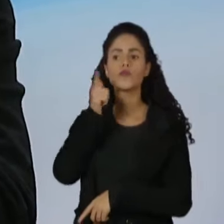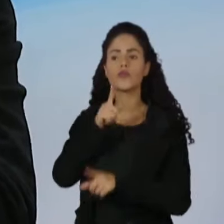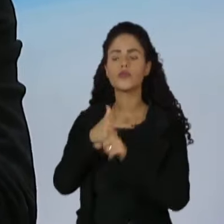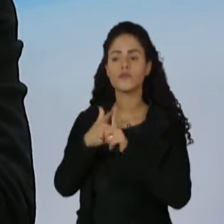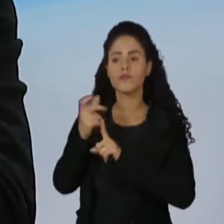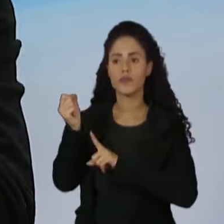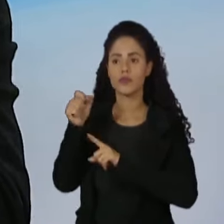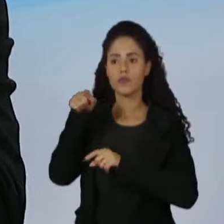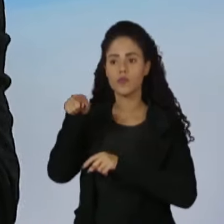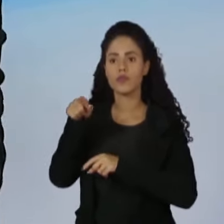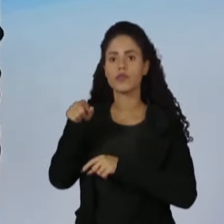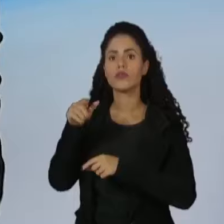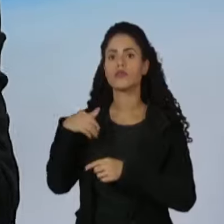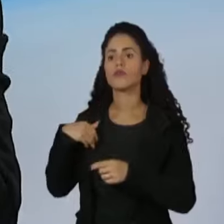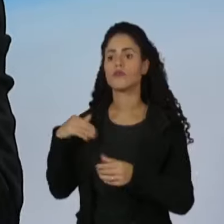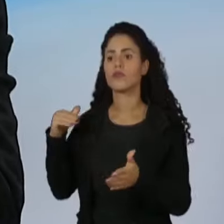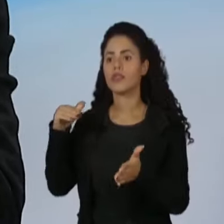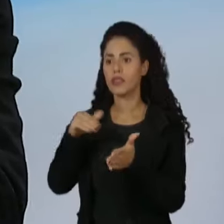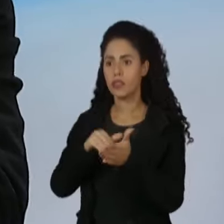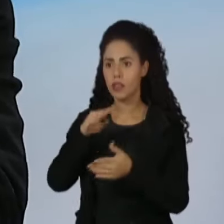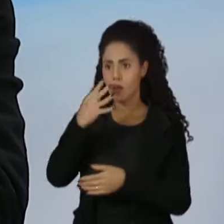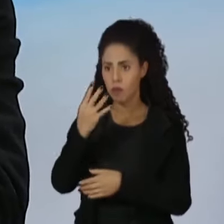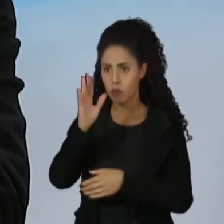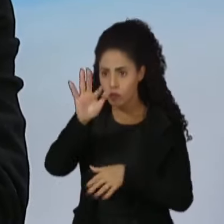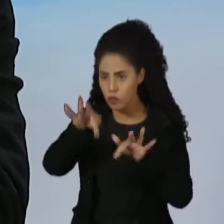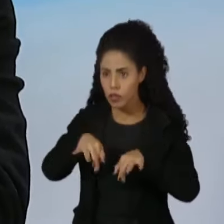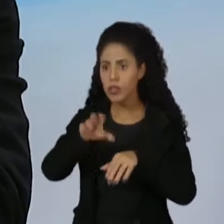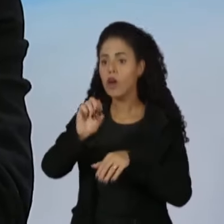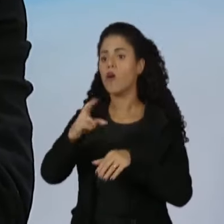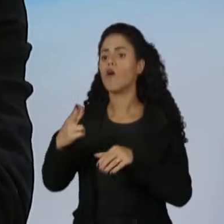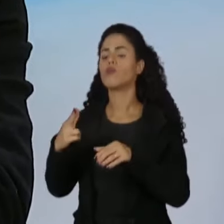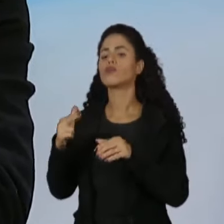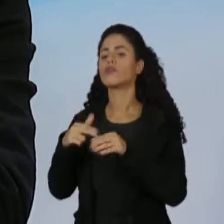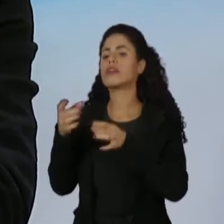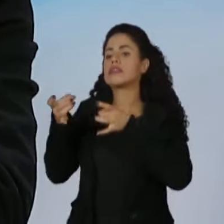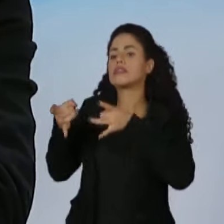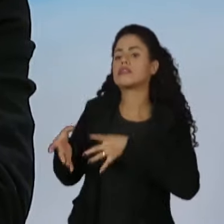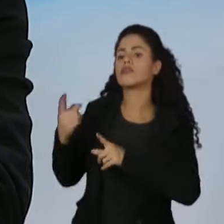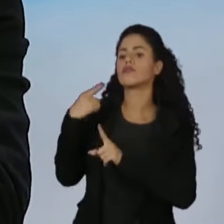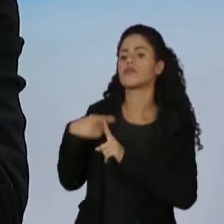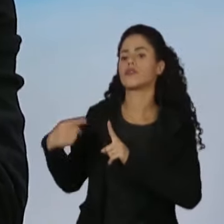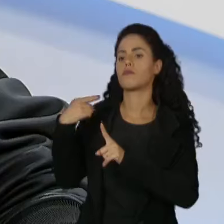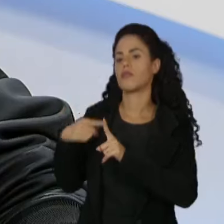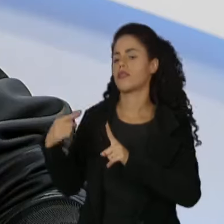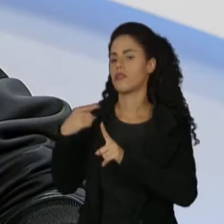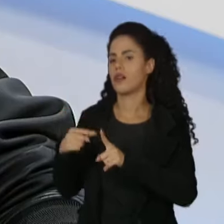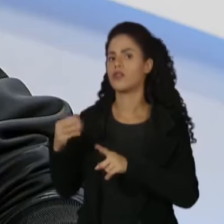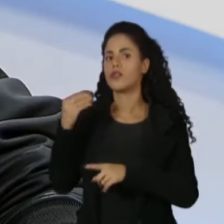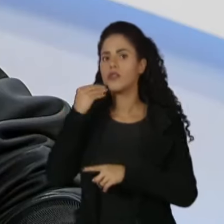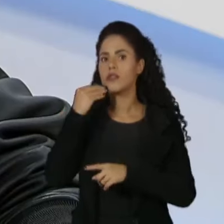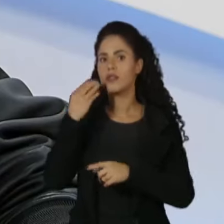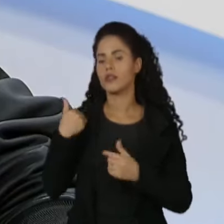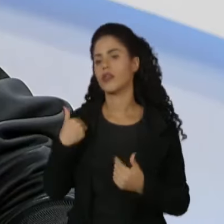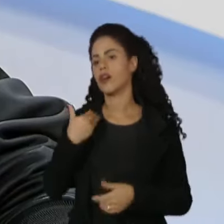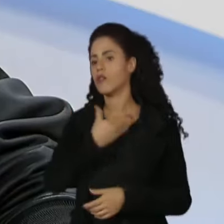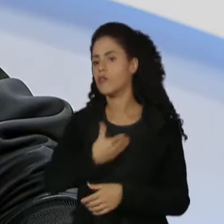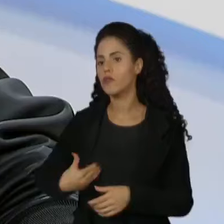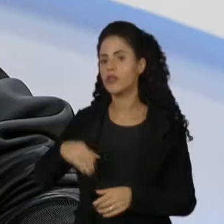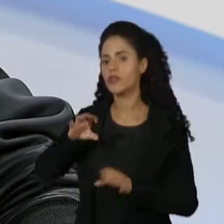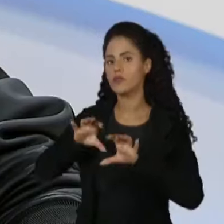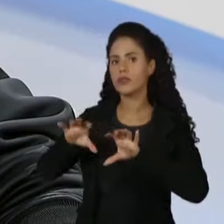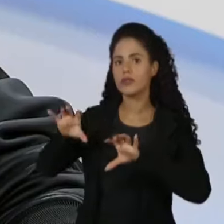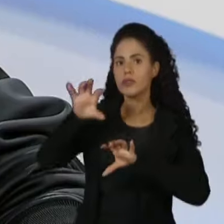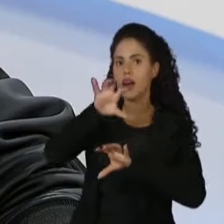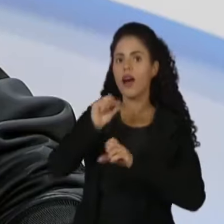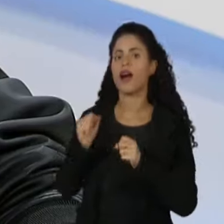o senhor cumpre o seu mandato até o final? Ou seja, o senhor não vai sair no meio para tentar ser candidato ao governo do Estado, a